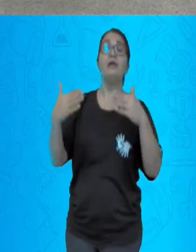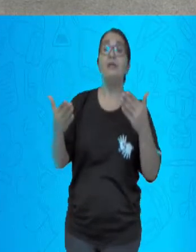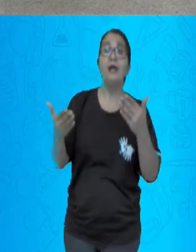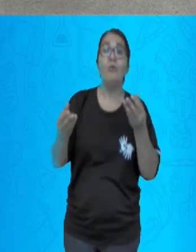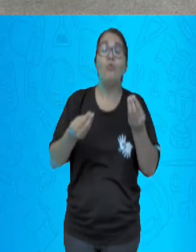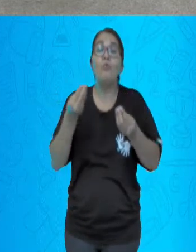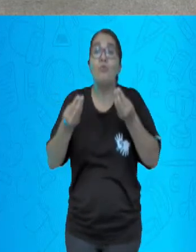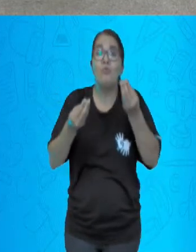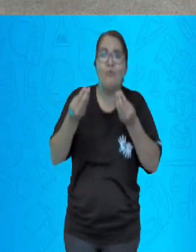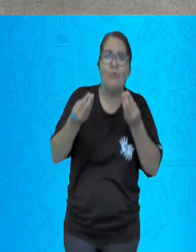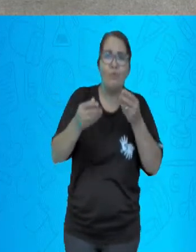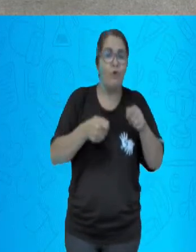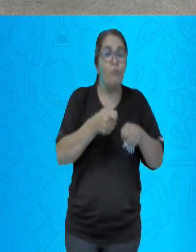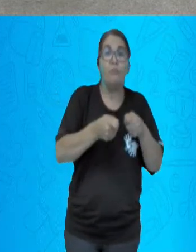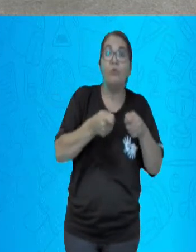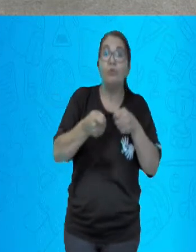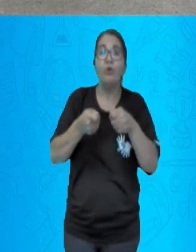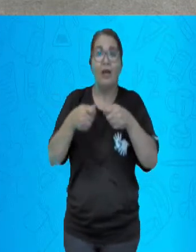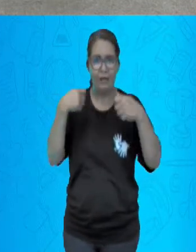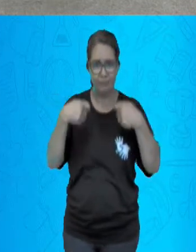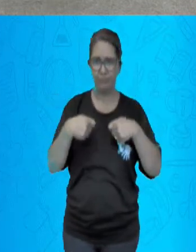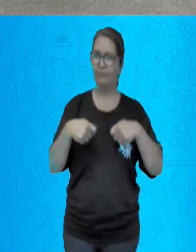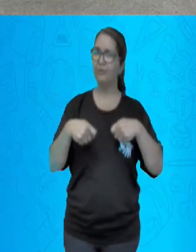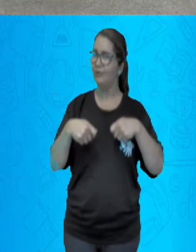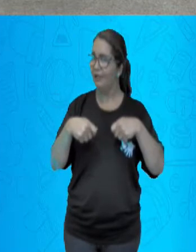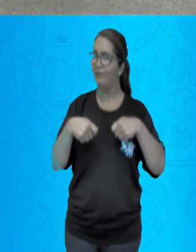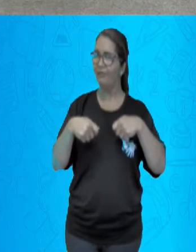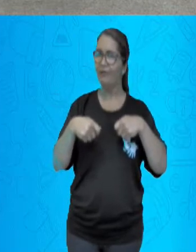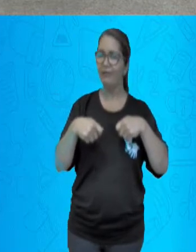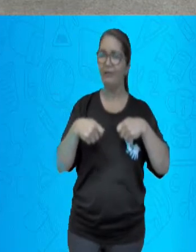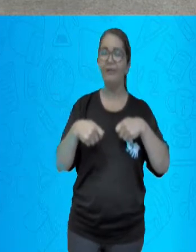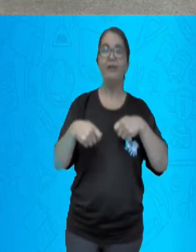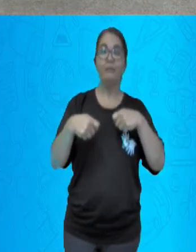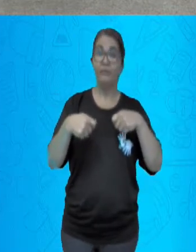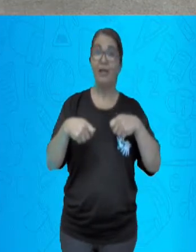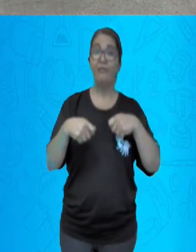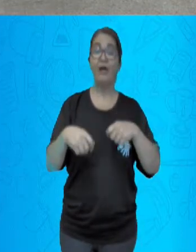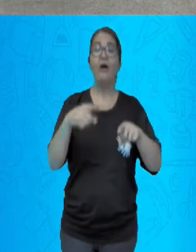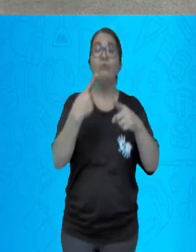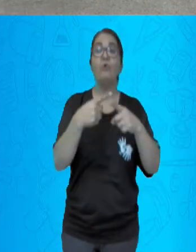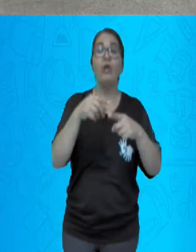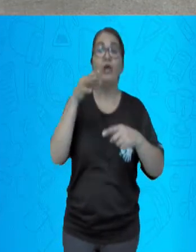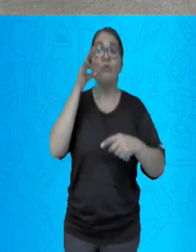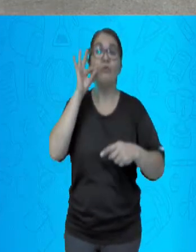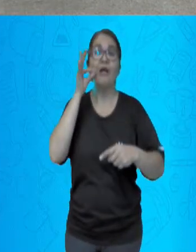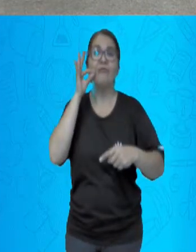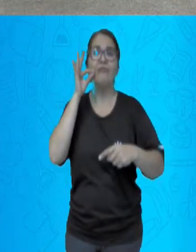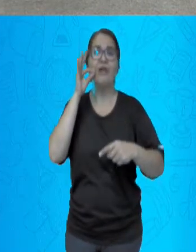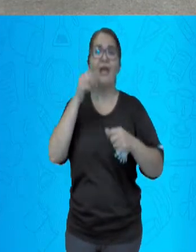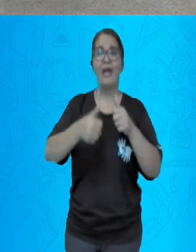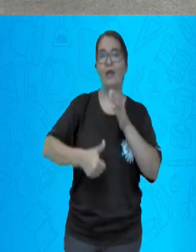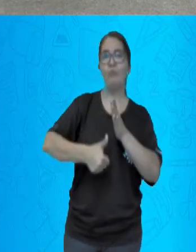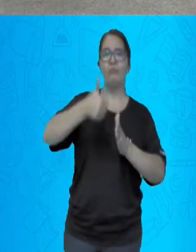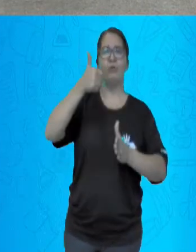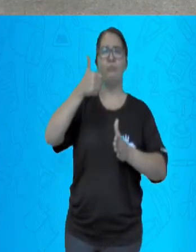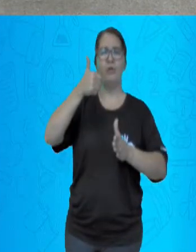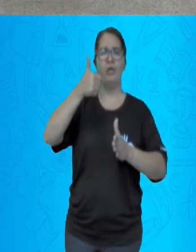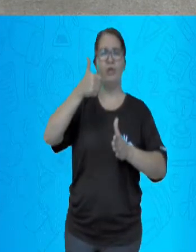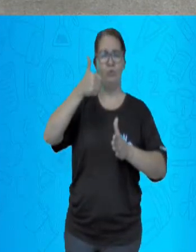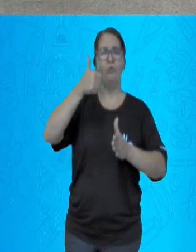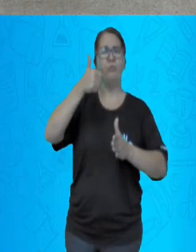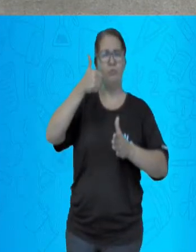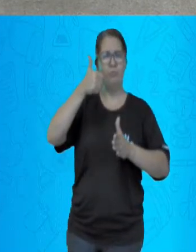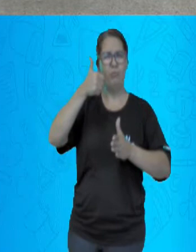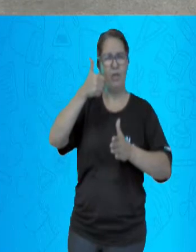correr risco algum de ser o principal produto de exportação, o café. E esse